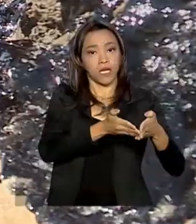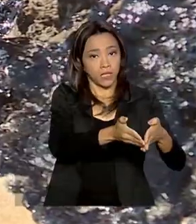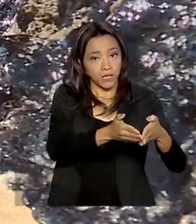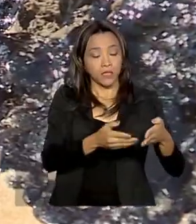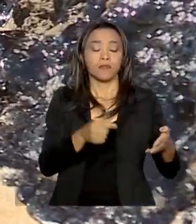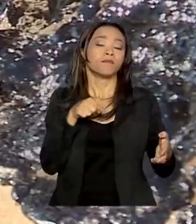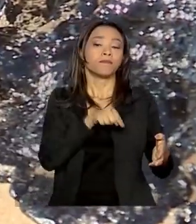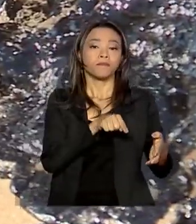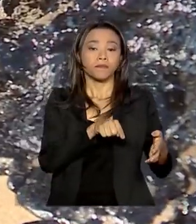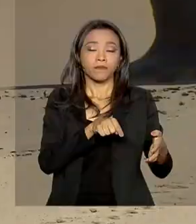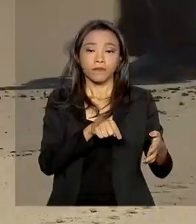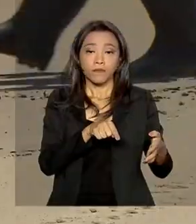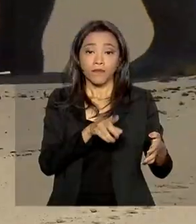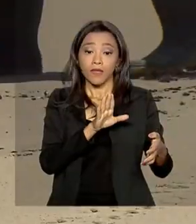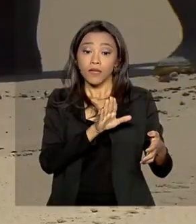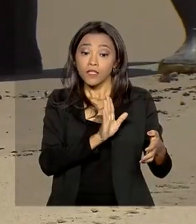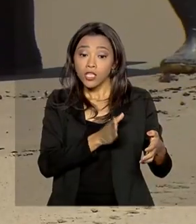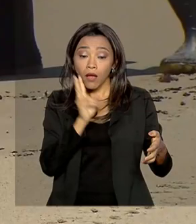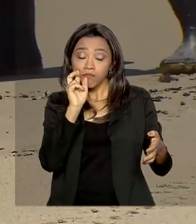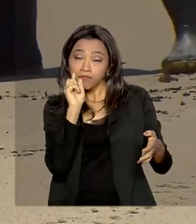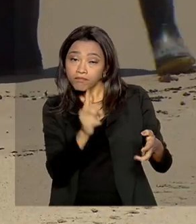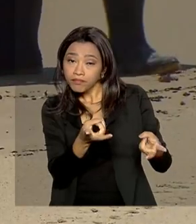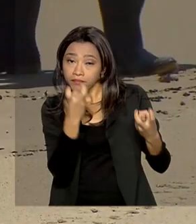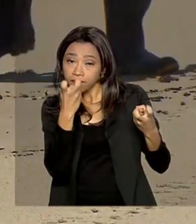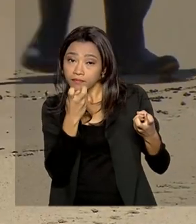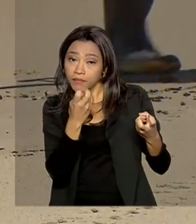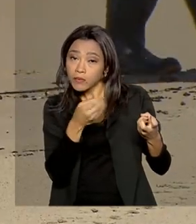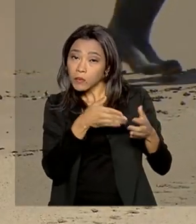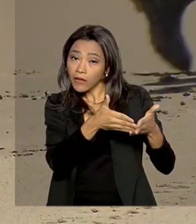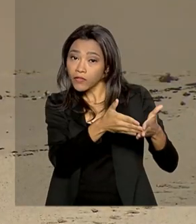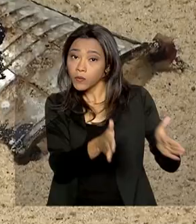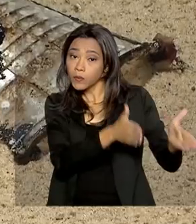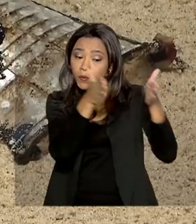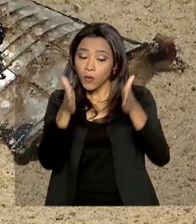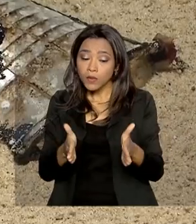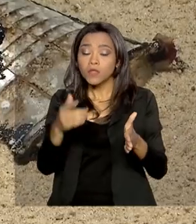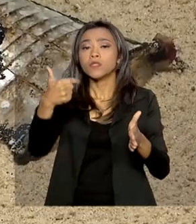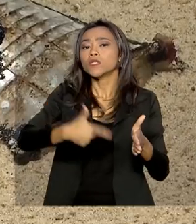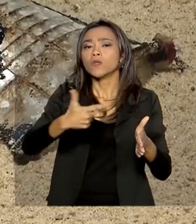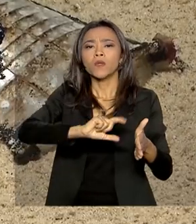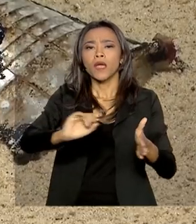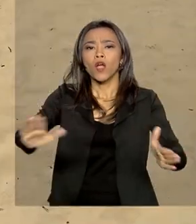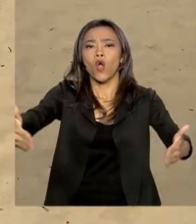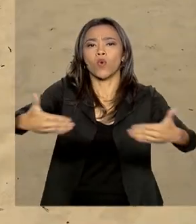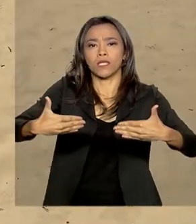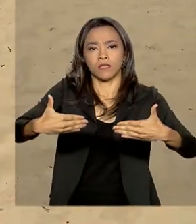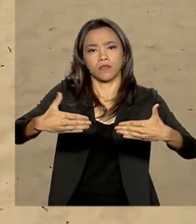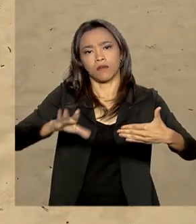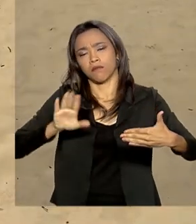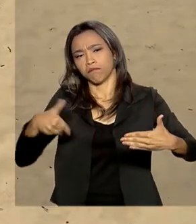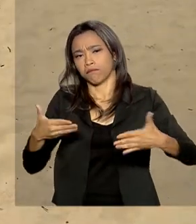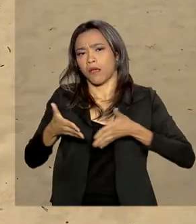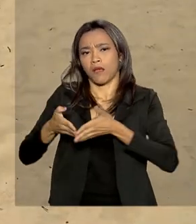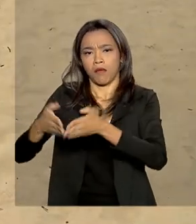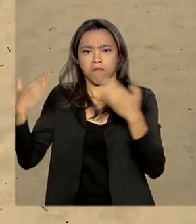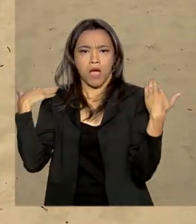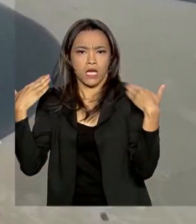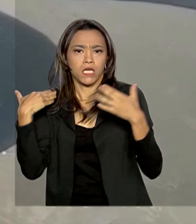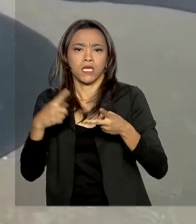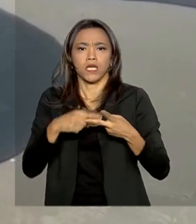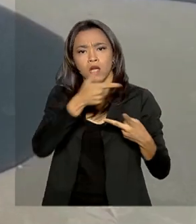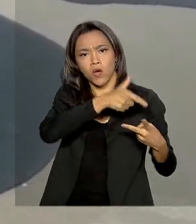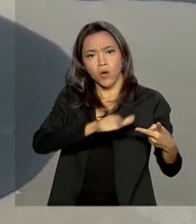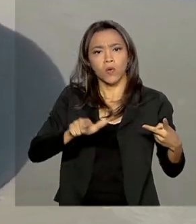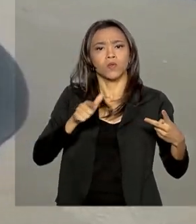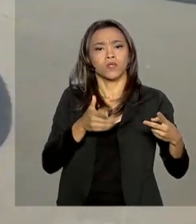um provável navio. A segunda fase é a contenção, é verificar através da Marinha, das ajudas, da Petrobras,